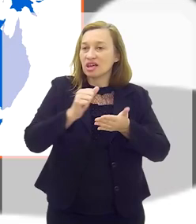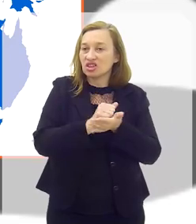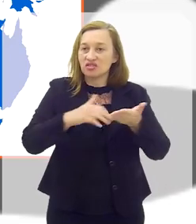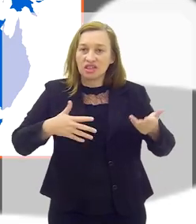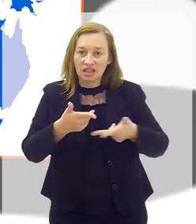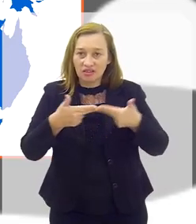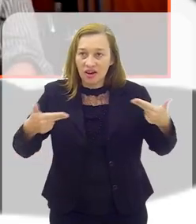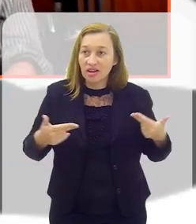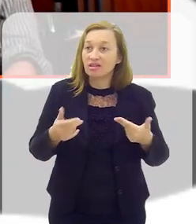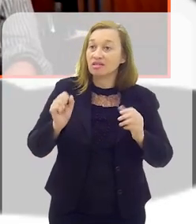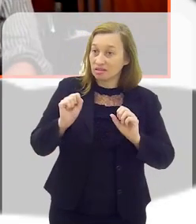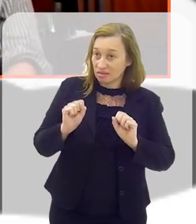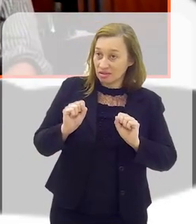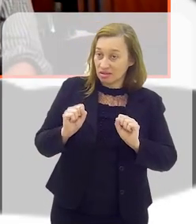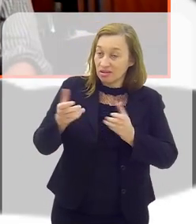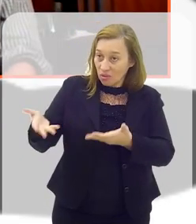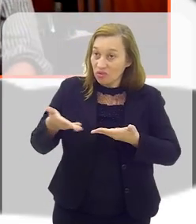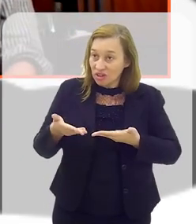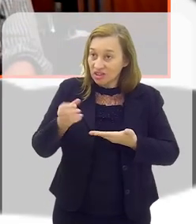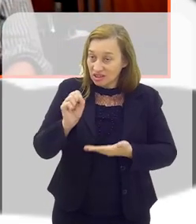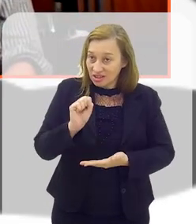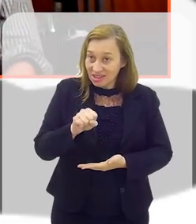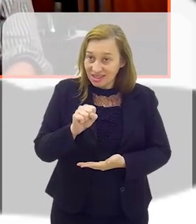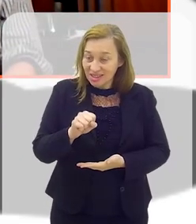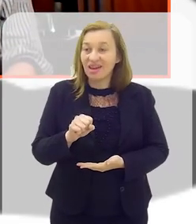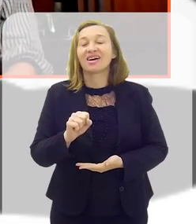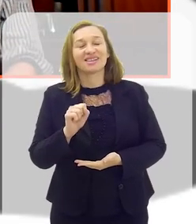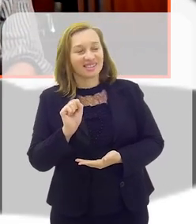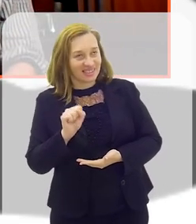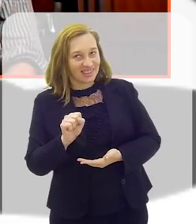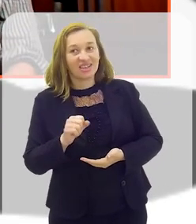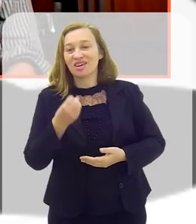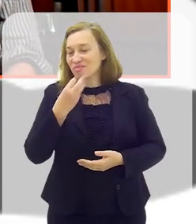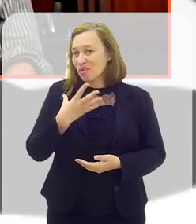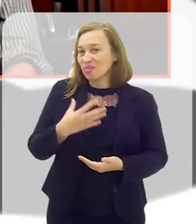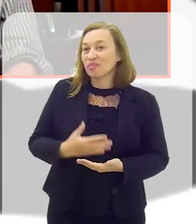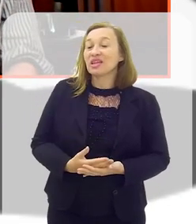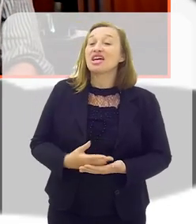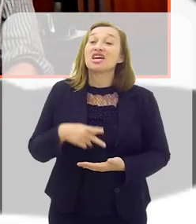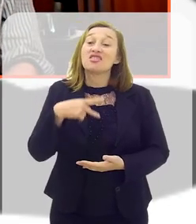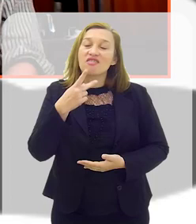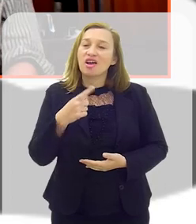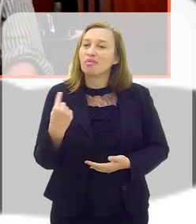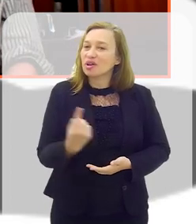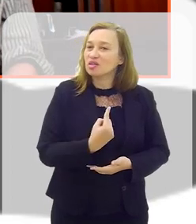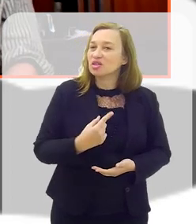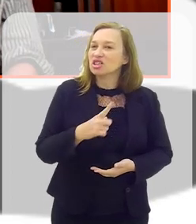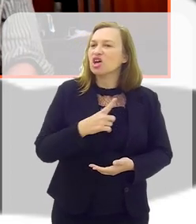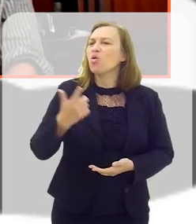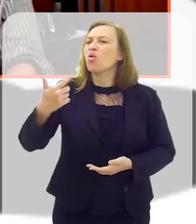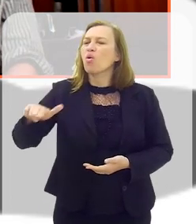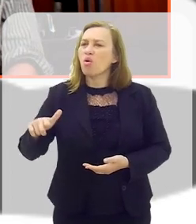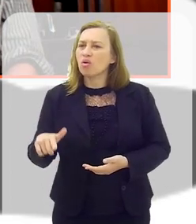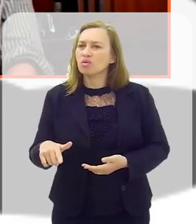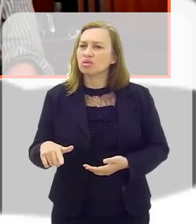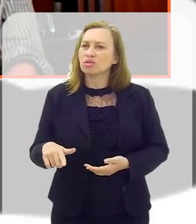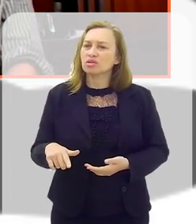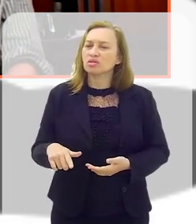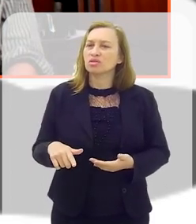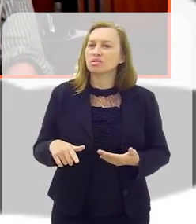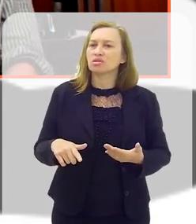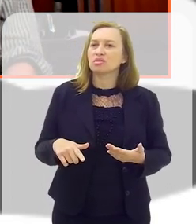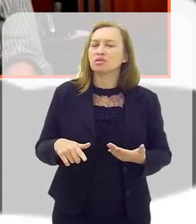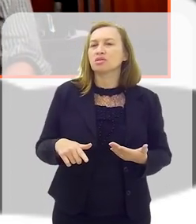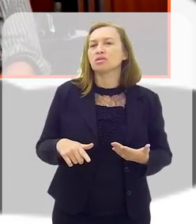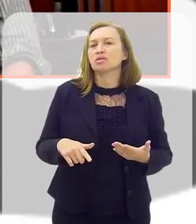simultâneas. Você faz o convite? Faço, com todo prazer. Que bom! E conta para a gente, você tem outras maneiras de falar